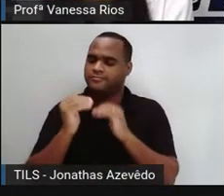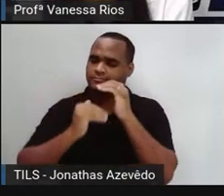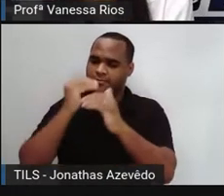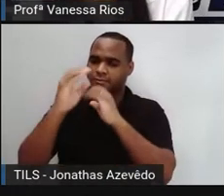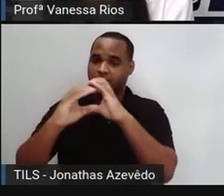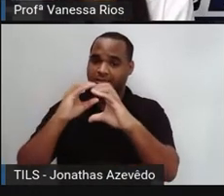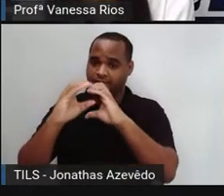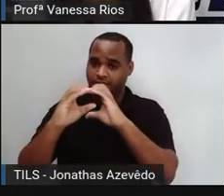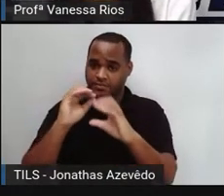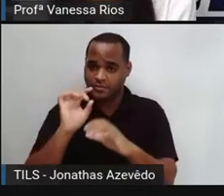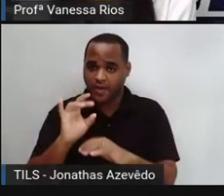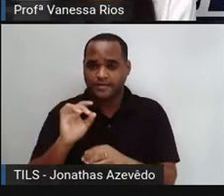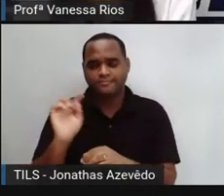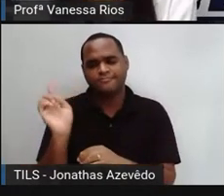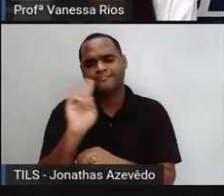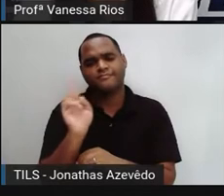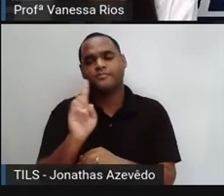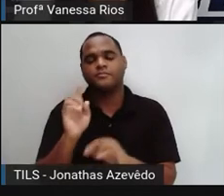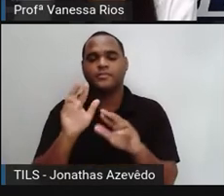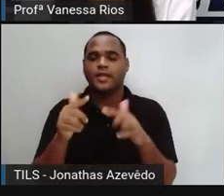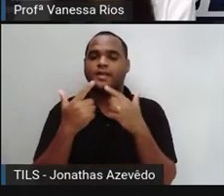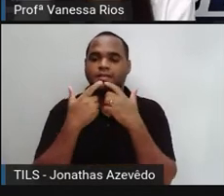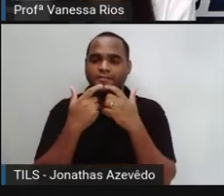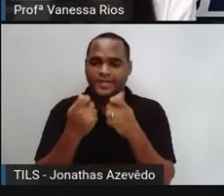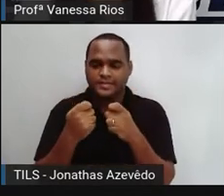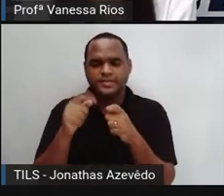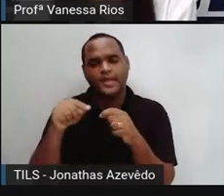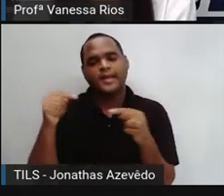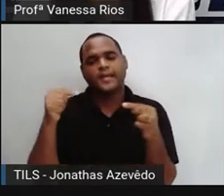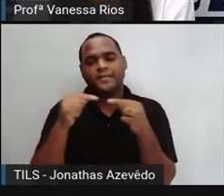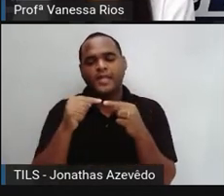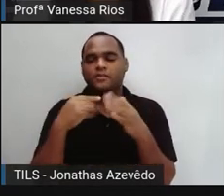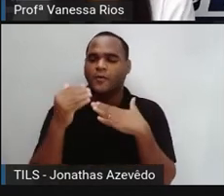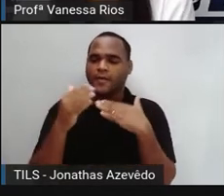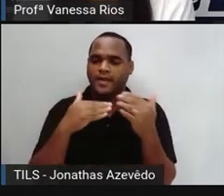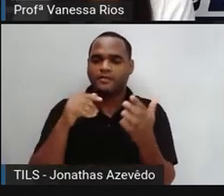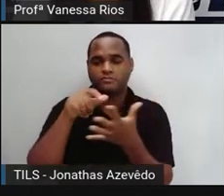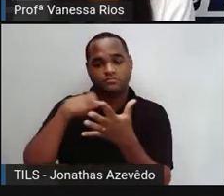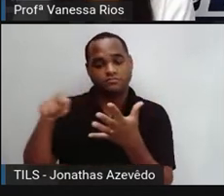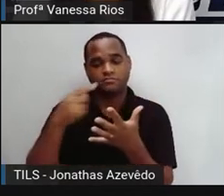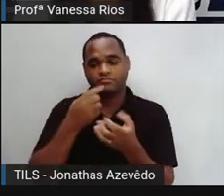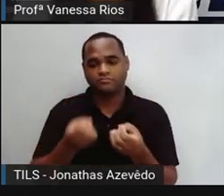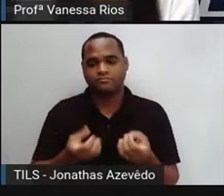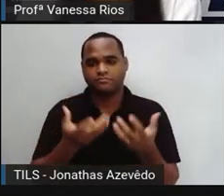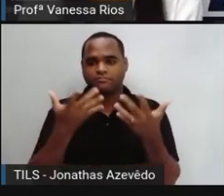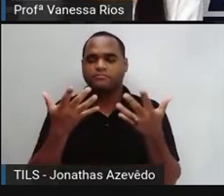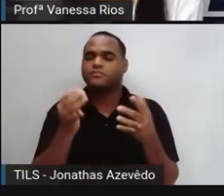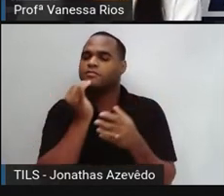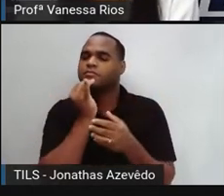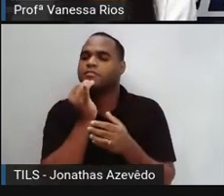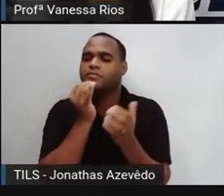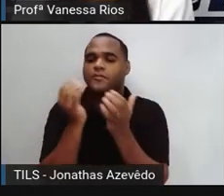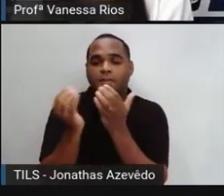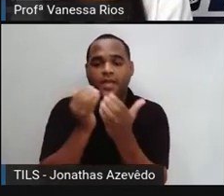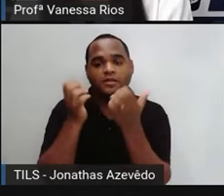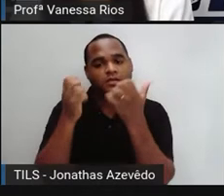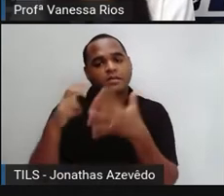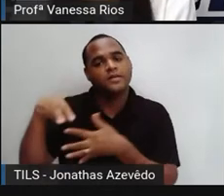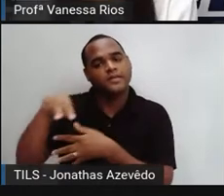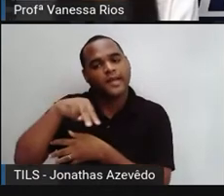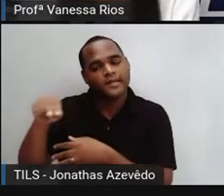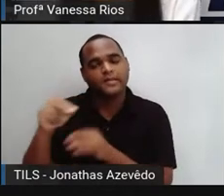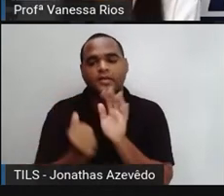comunicação. Então, a linguagem, por sua vez, é qualquer forma de expressão. Por exemplo, a dança, uma